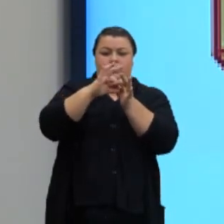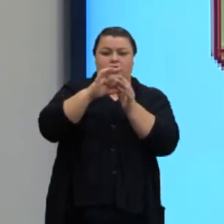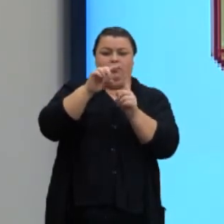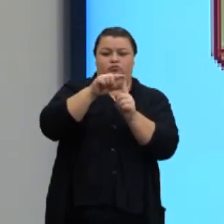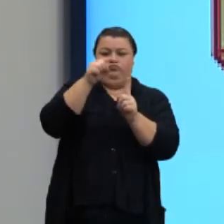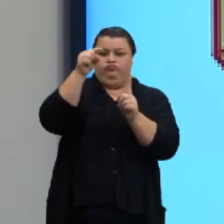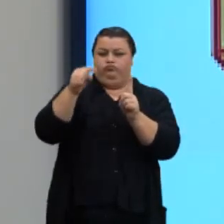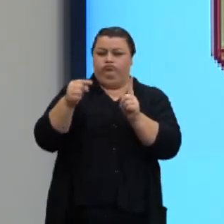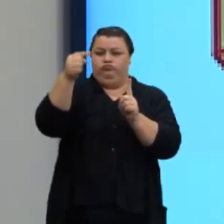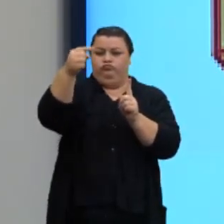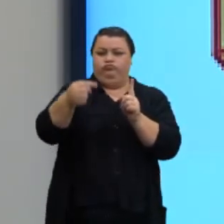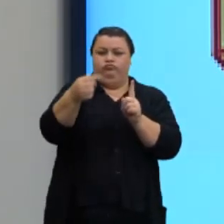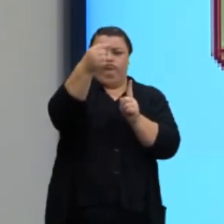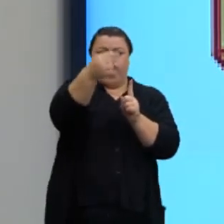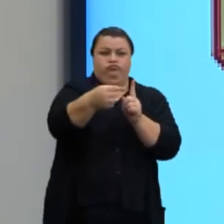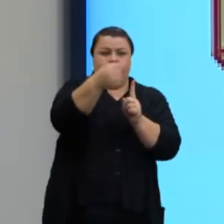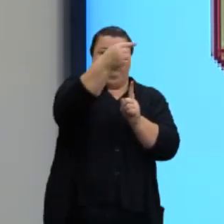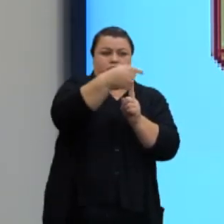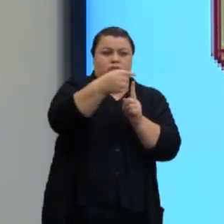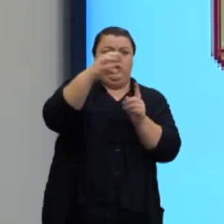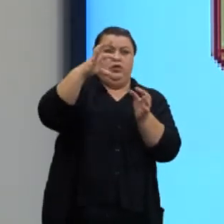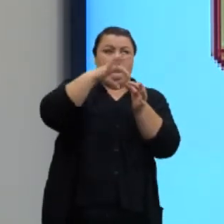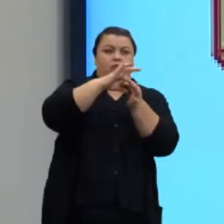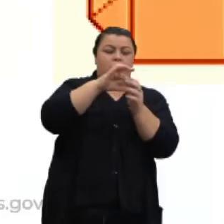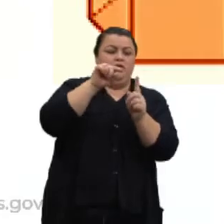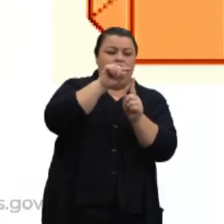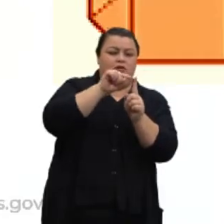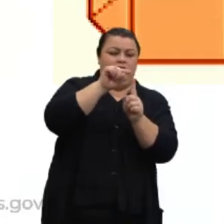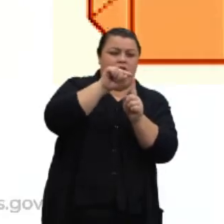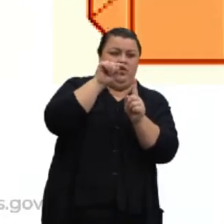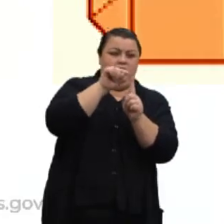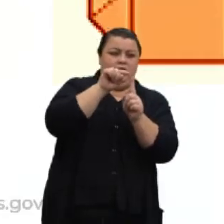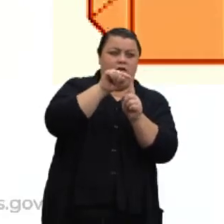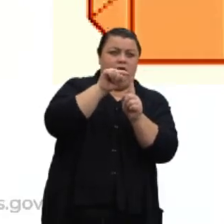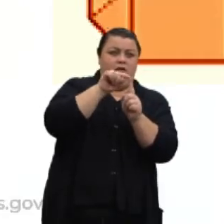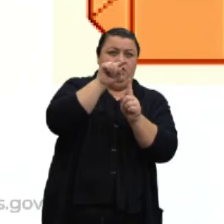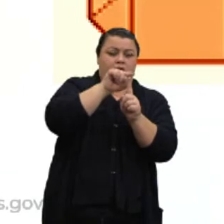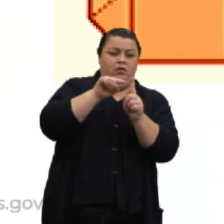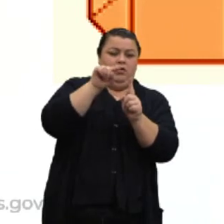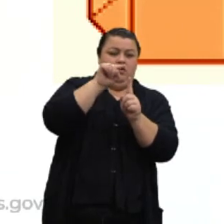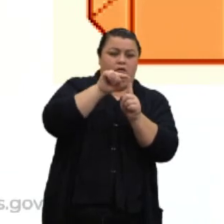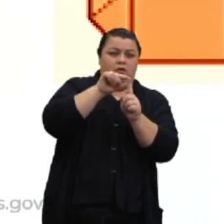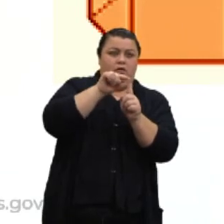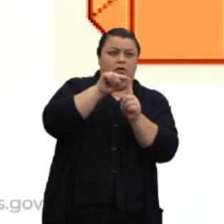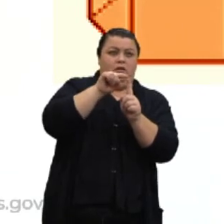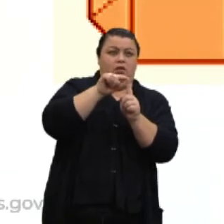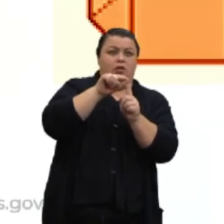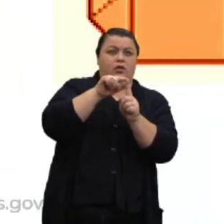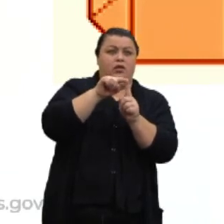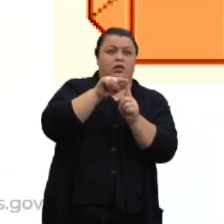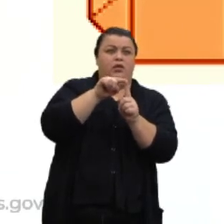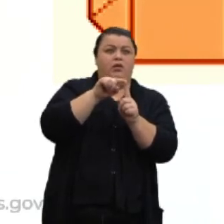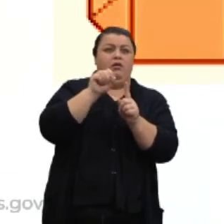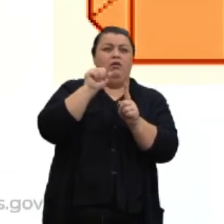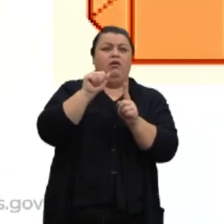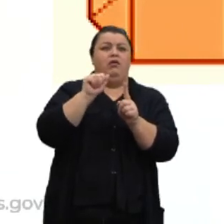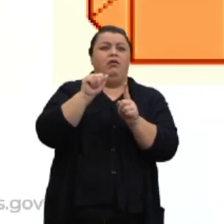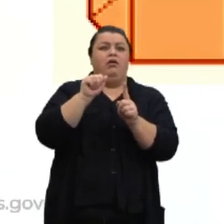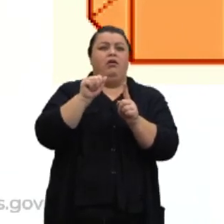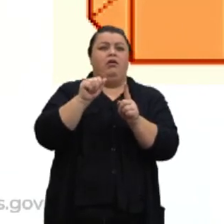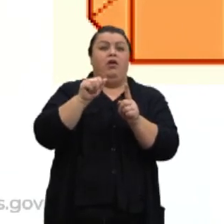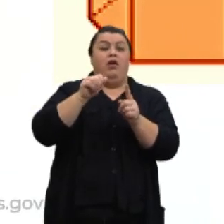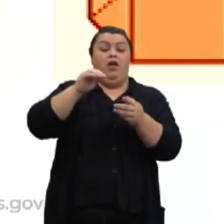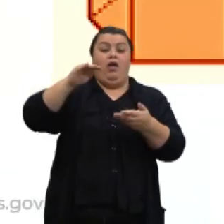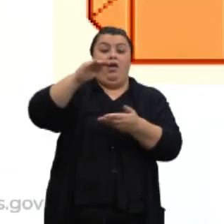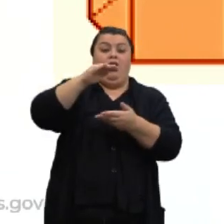e as arestas das bases são essas que pertencem exclusivamente a qualquer uma das bases. Qual a diferença? São